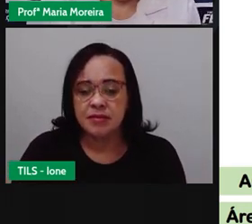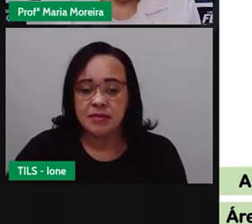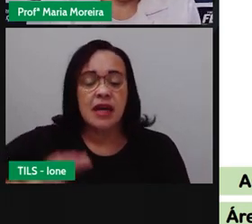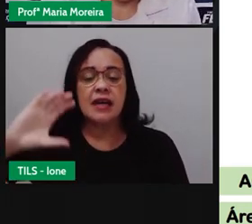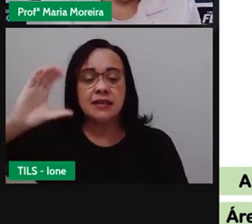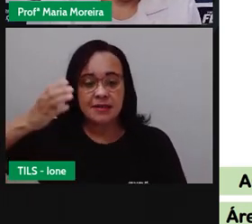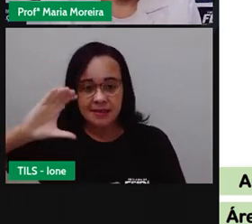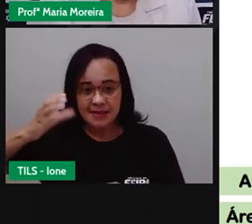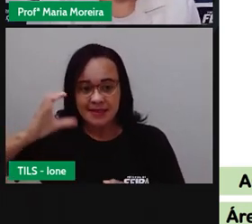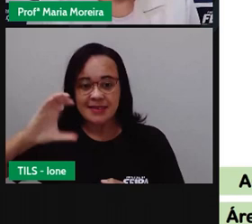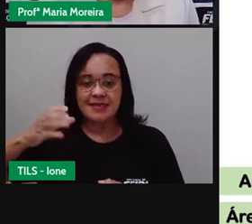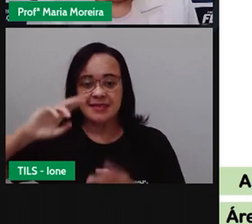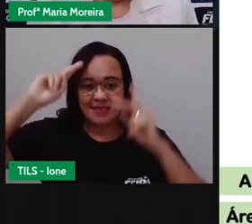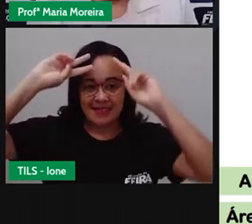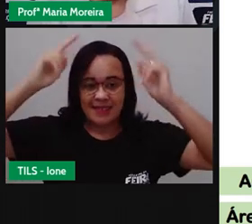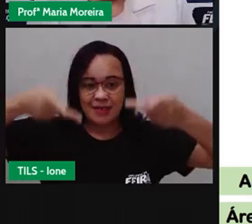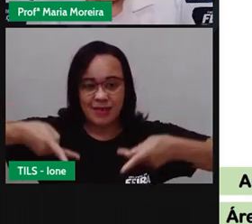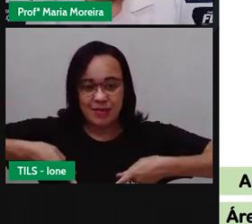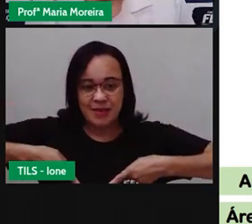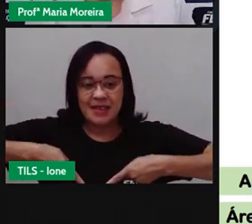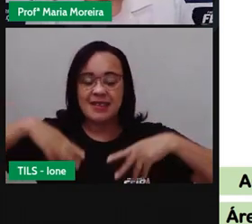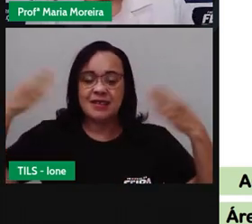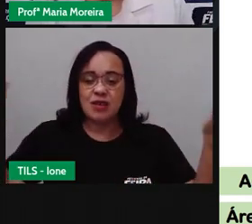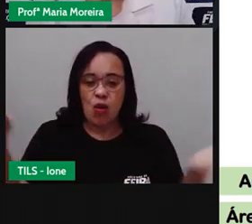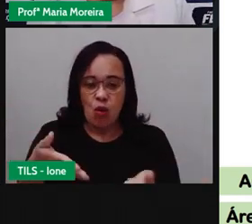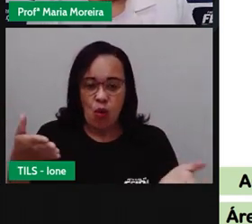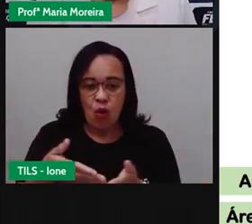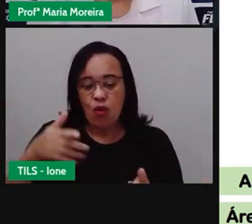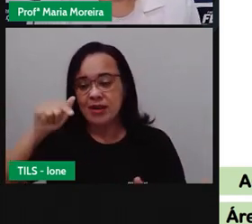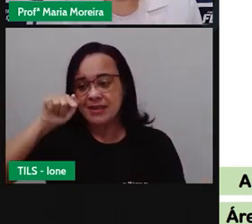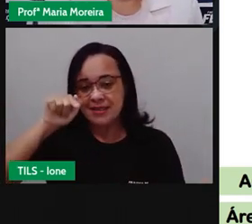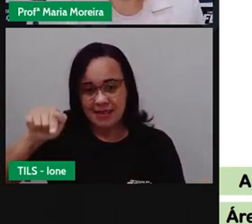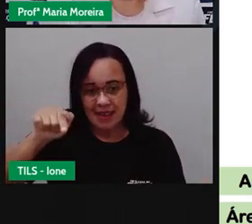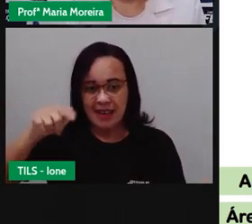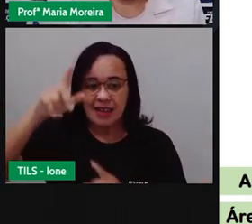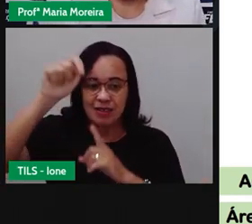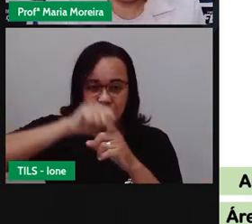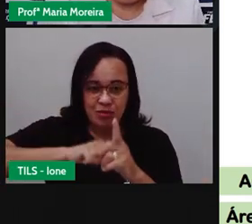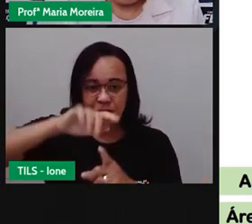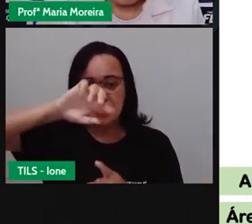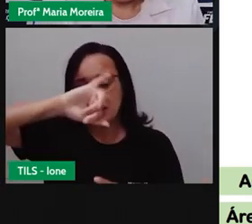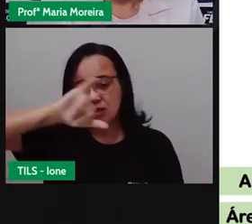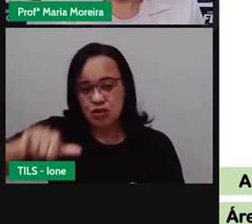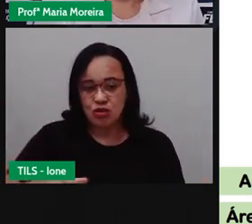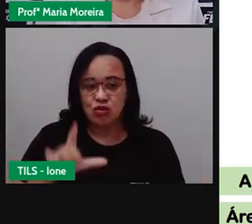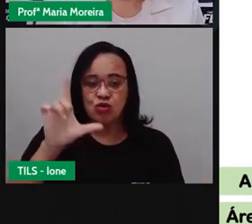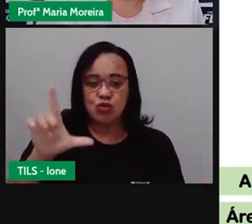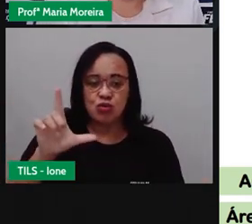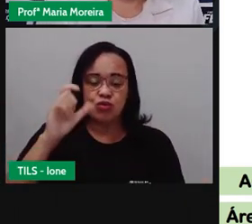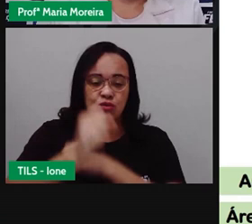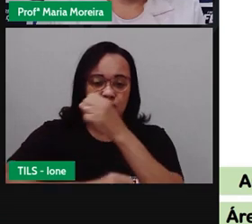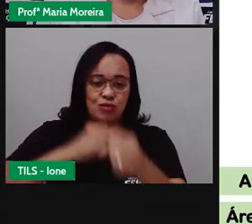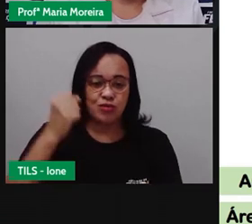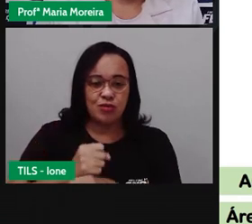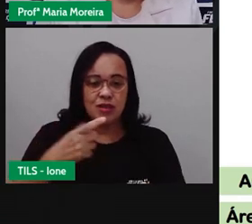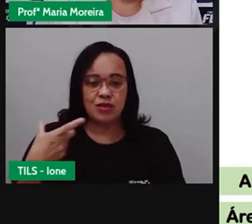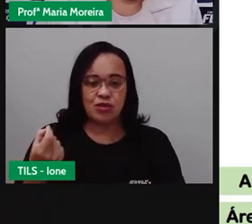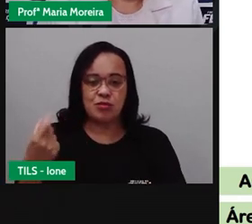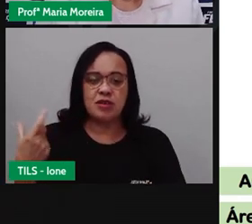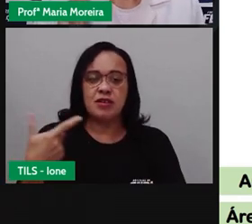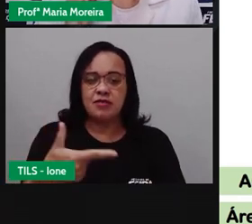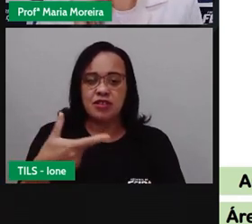humanas, né? Hoje, dia sete do mês sete de 2021. E o que será que vamos